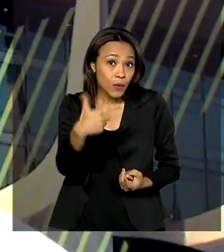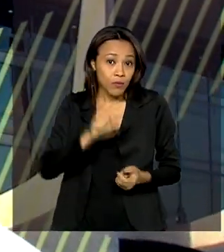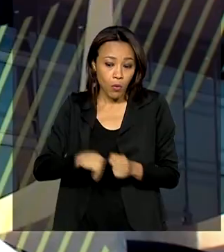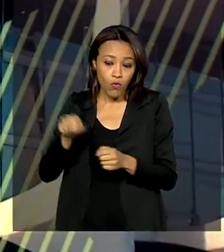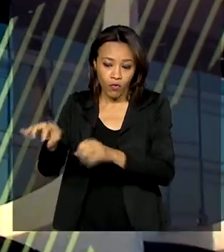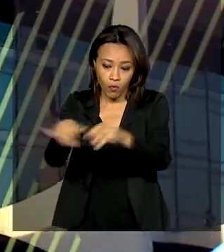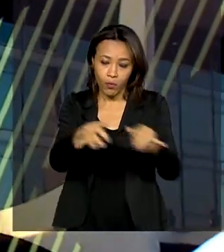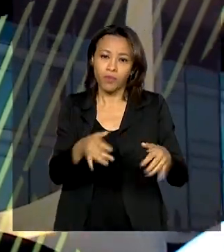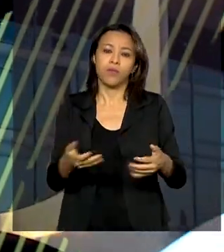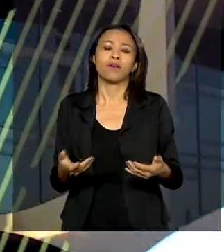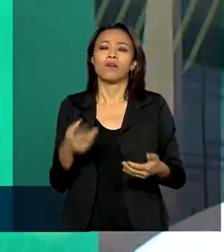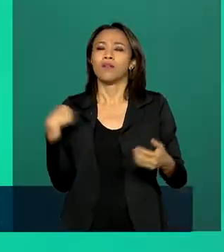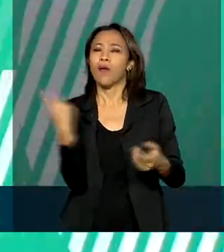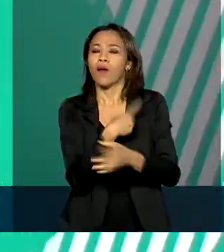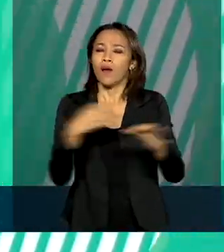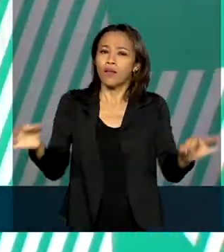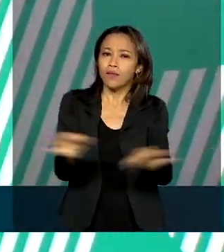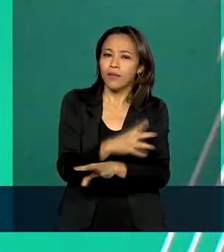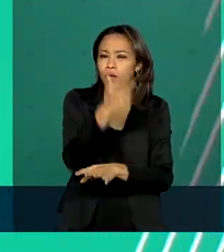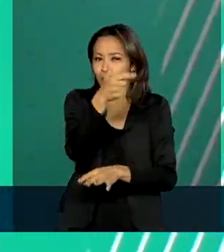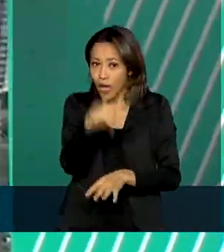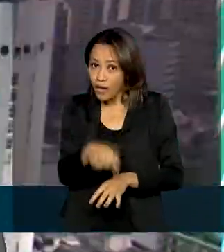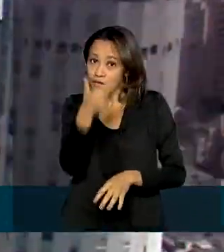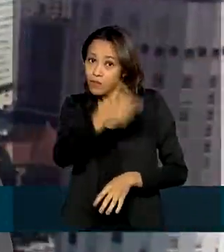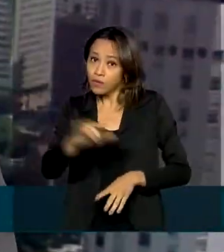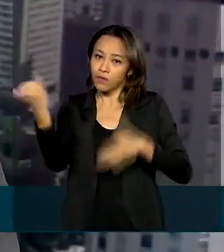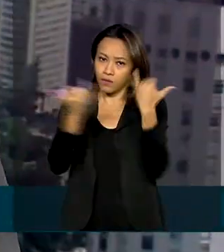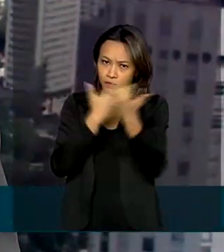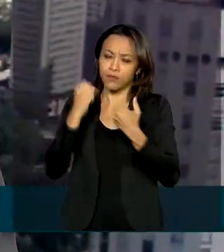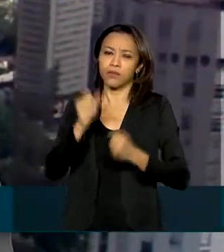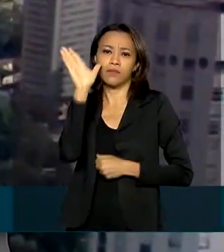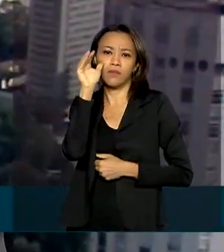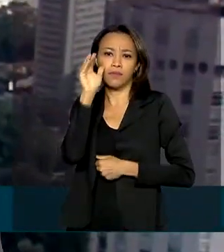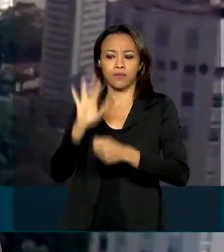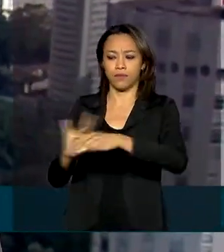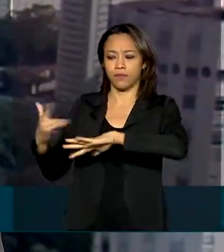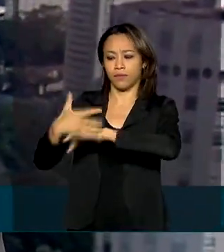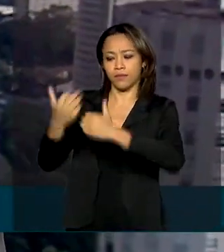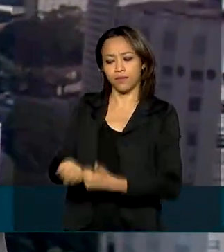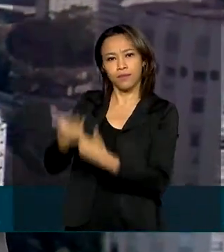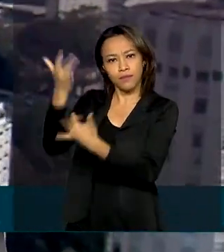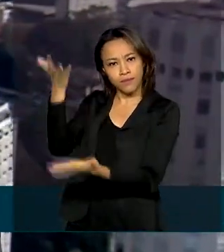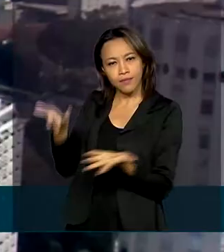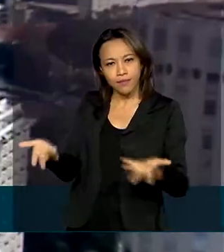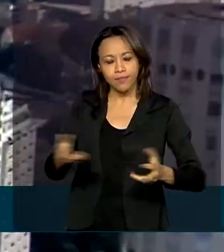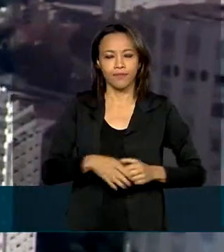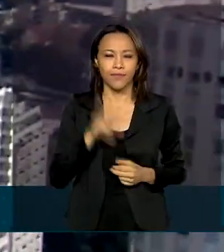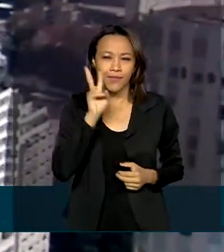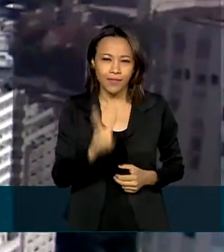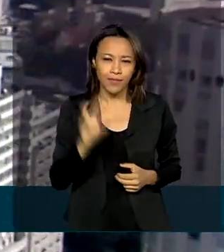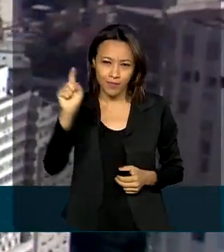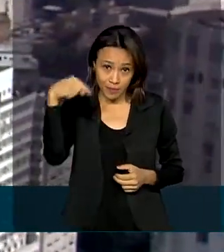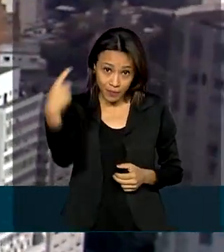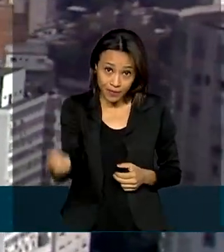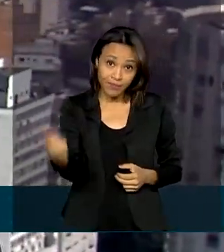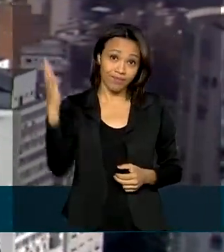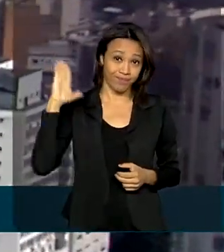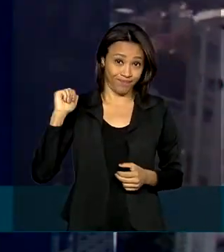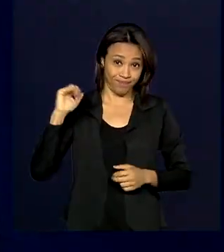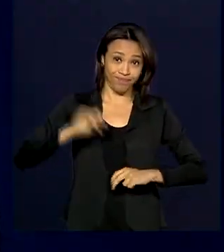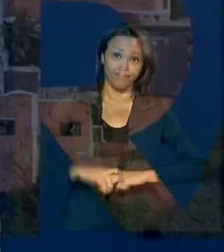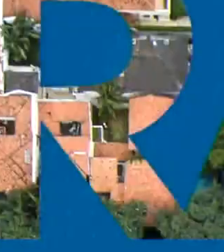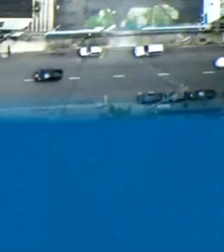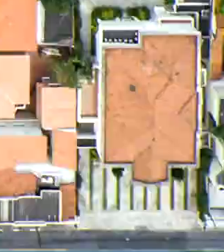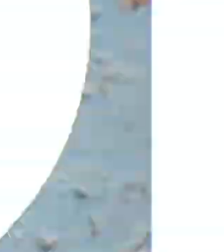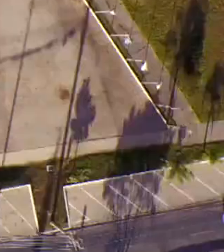A gente fica por aqui. Essas e outras informações você pode acompanhar também pelas nossas redes sociais. Nos vemos na próxima edição. Até lá!